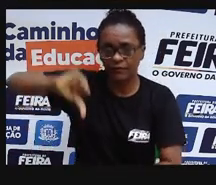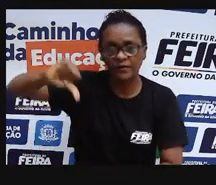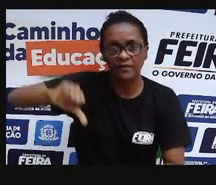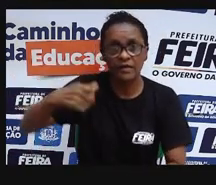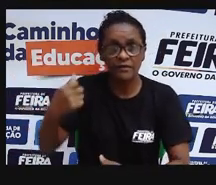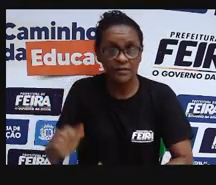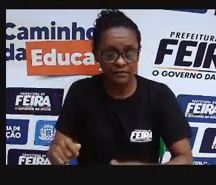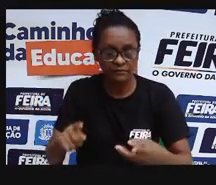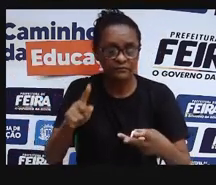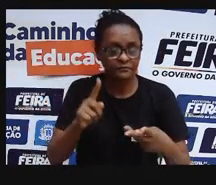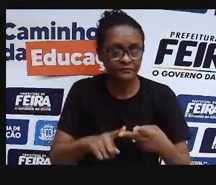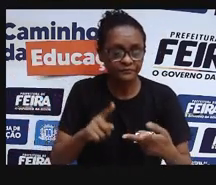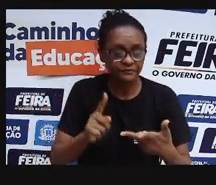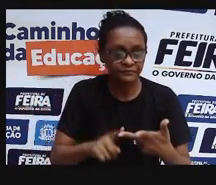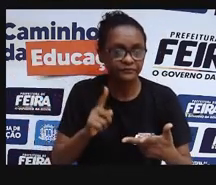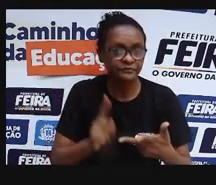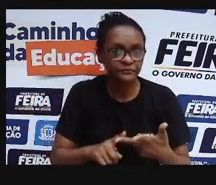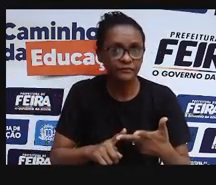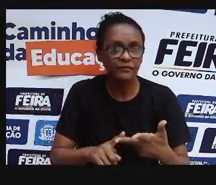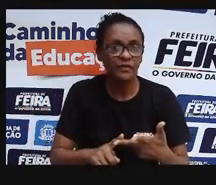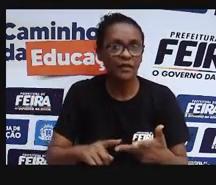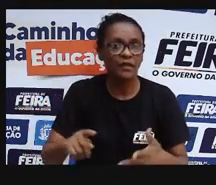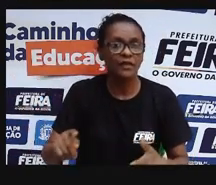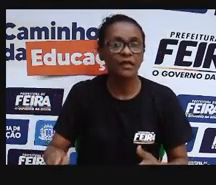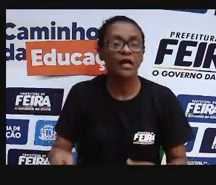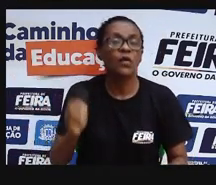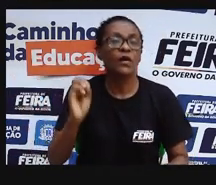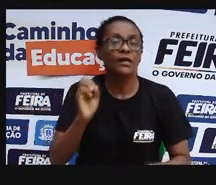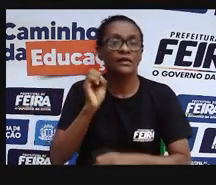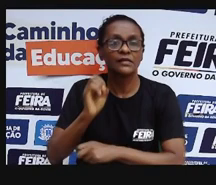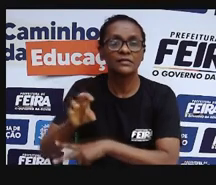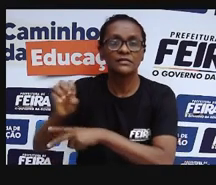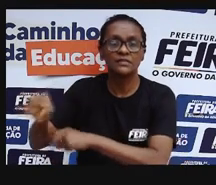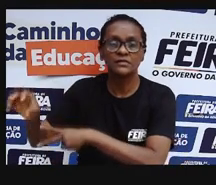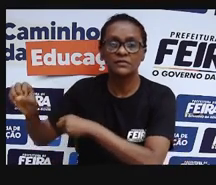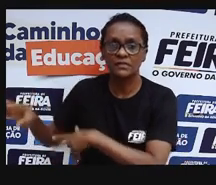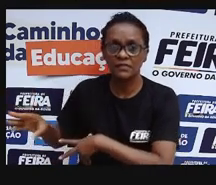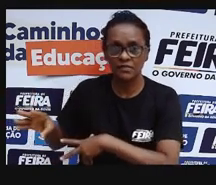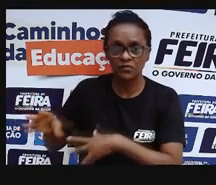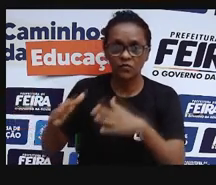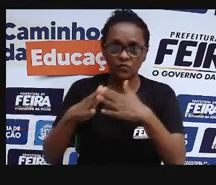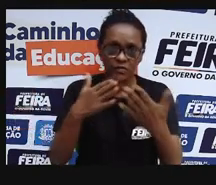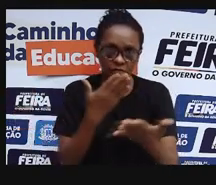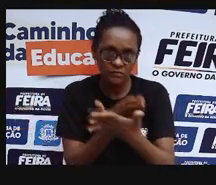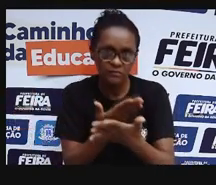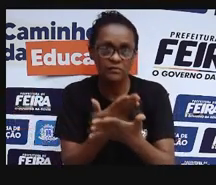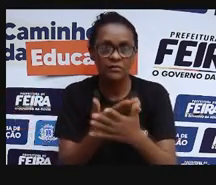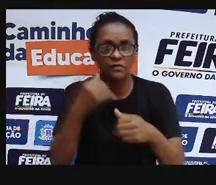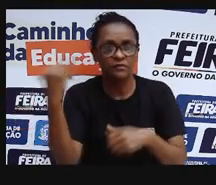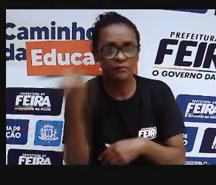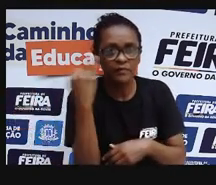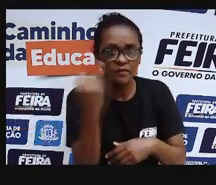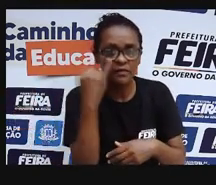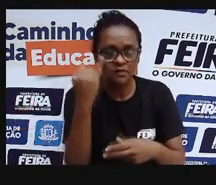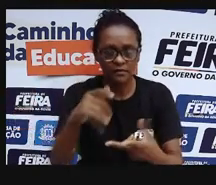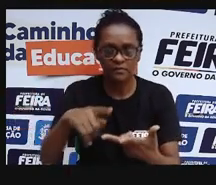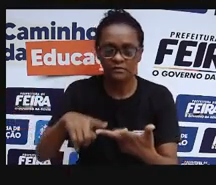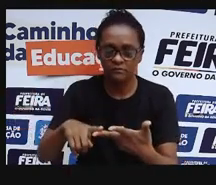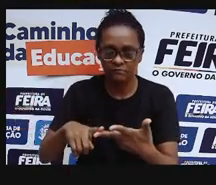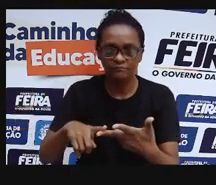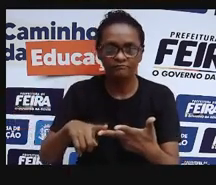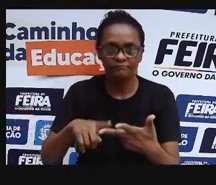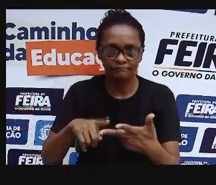em educação. Essa aula da gente, essa busca que a gente tem por informações